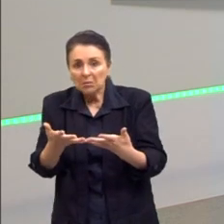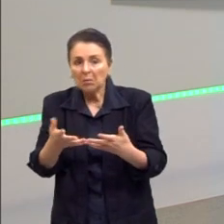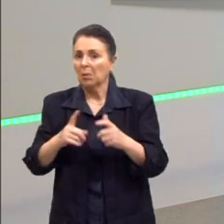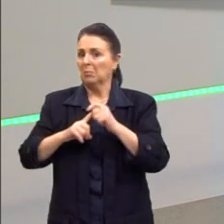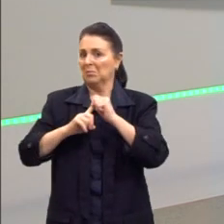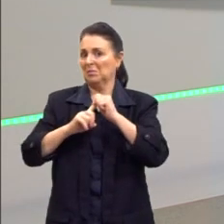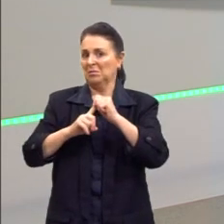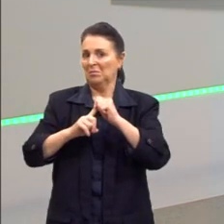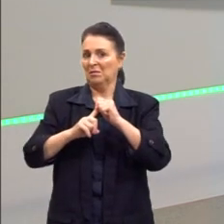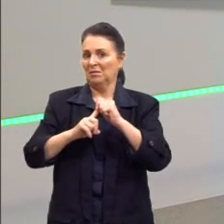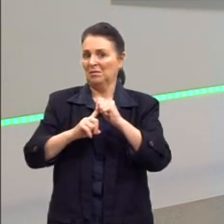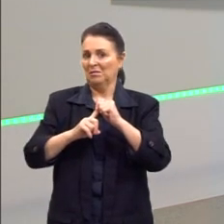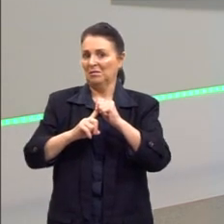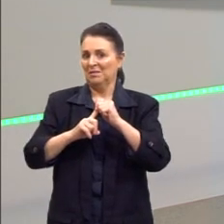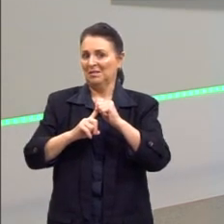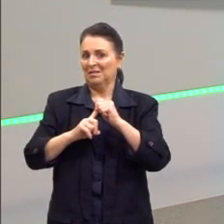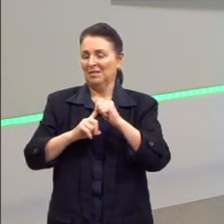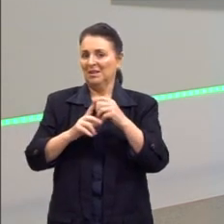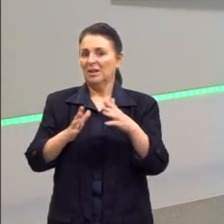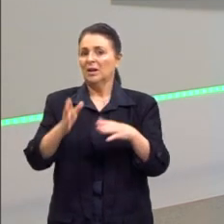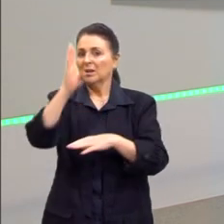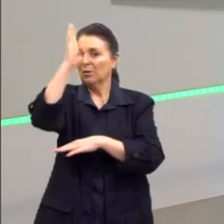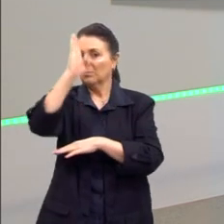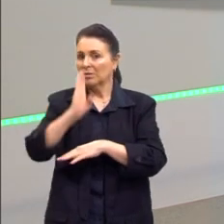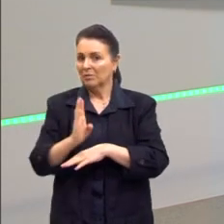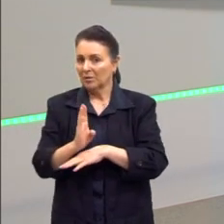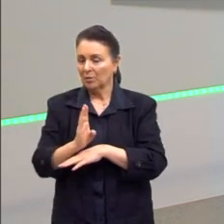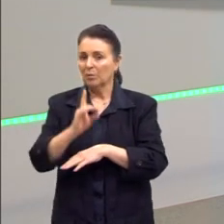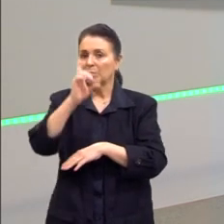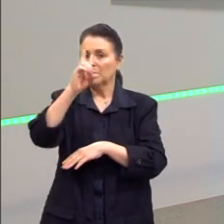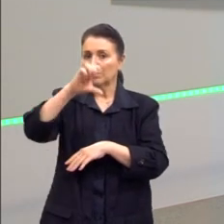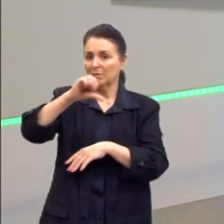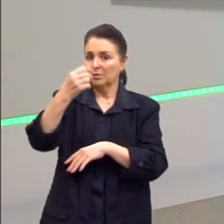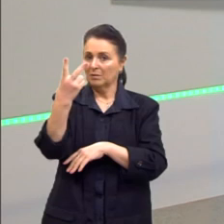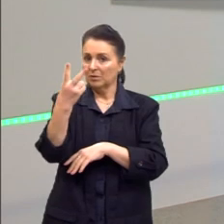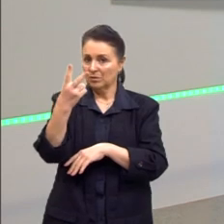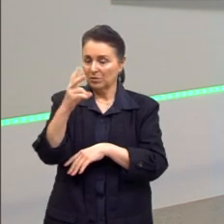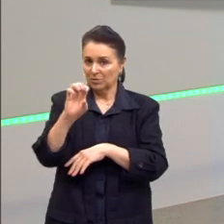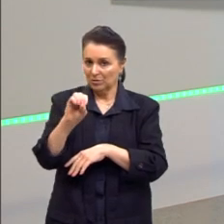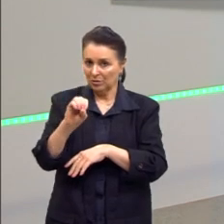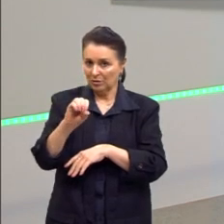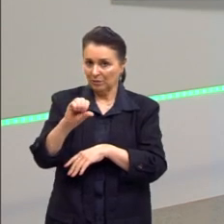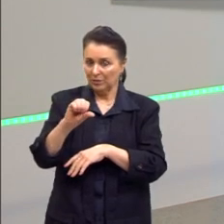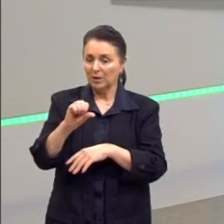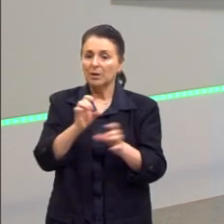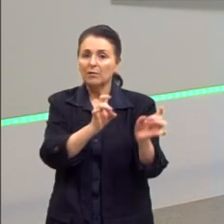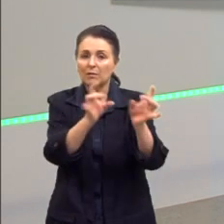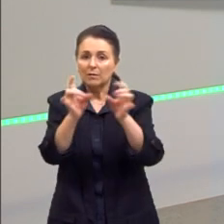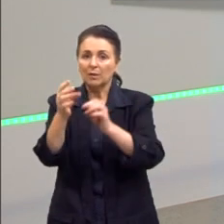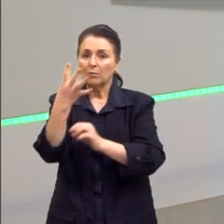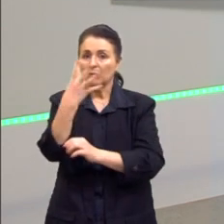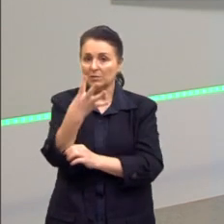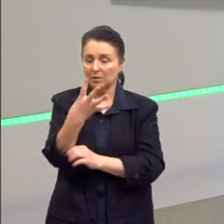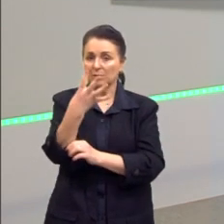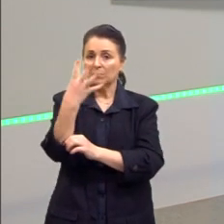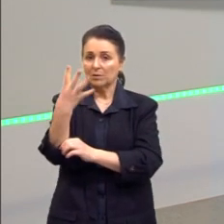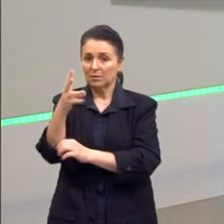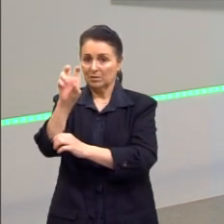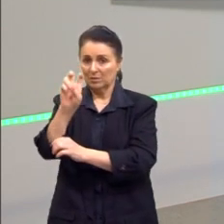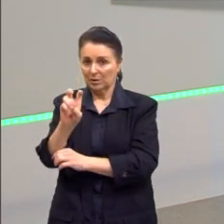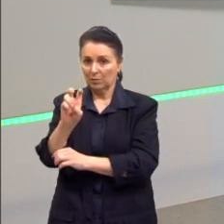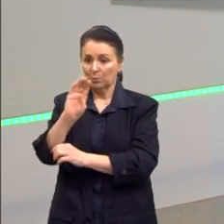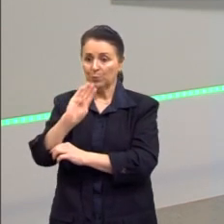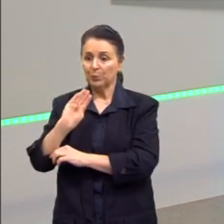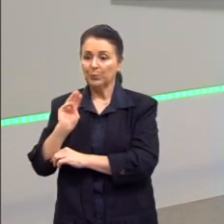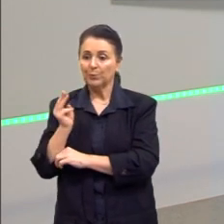sobrevivência. Então, o Brasil, que em 1929 exportou 445 milhões de dólares